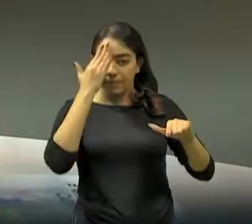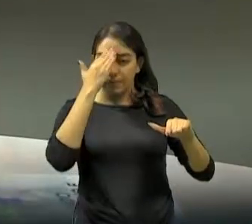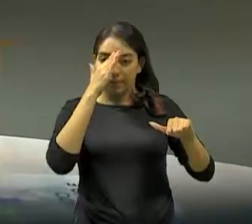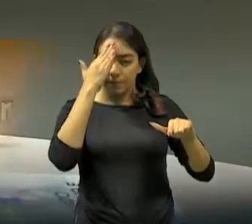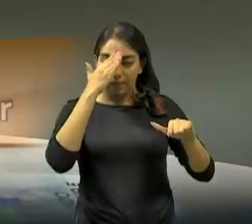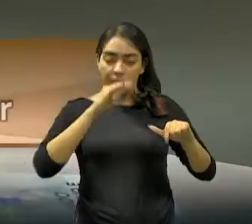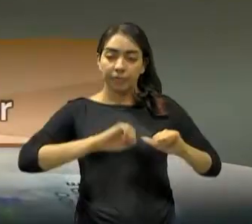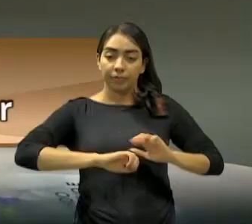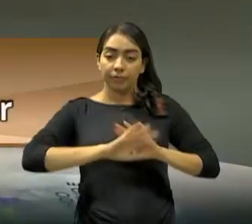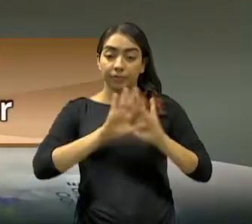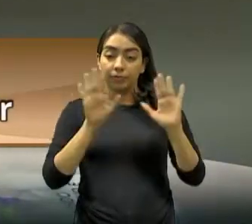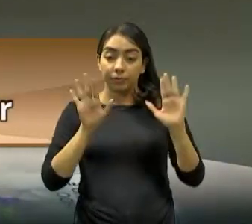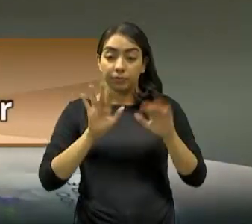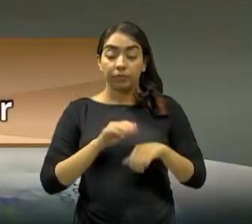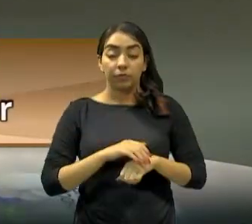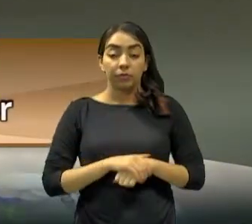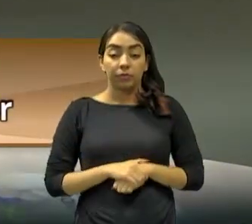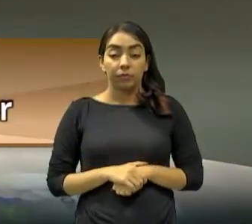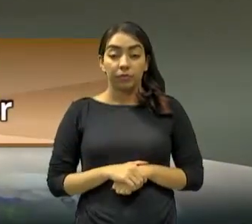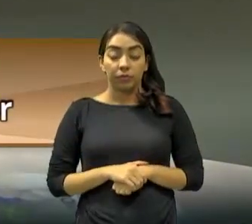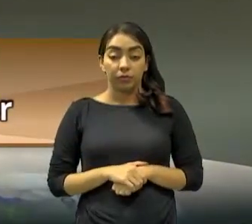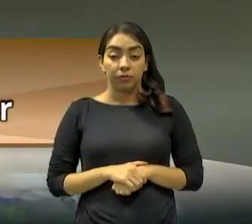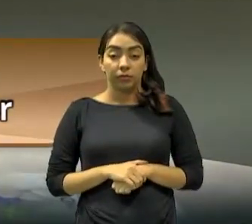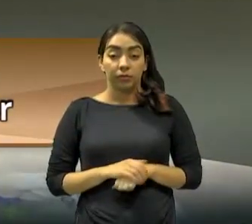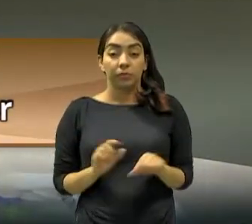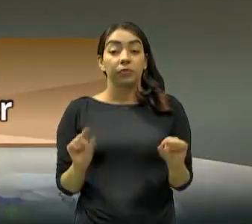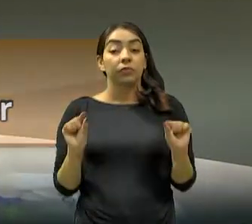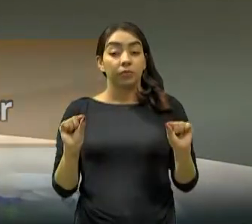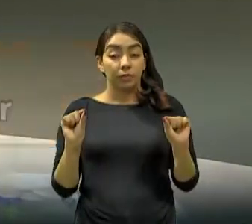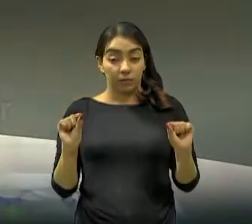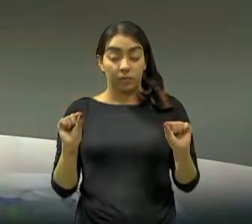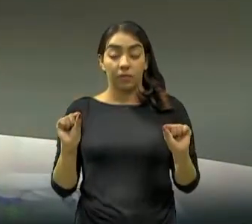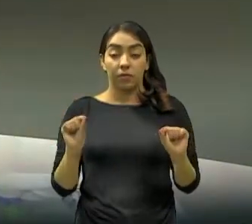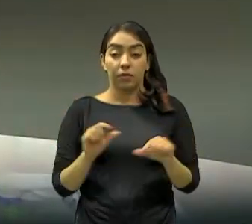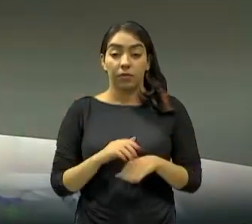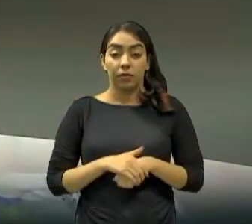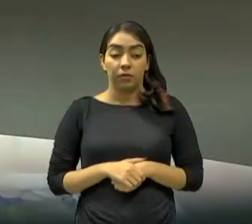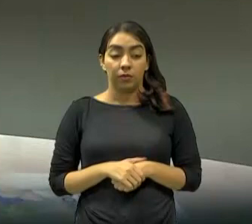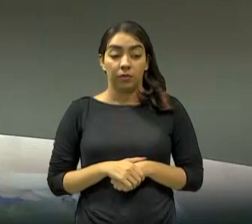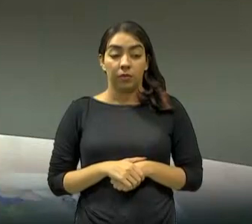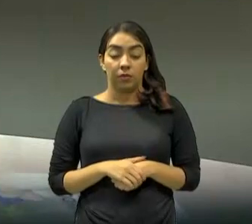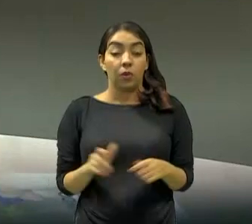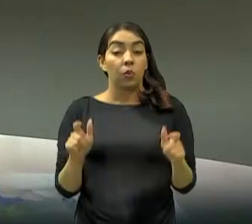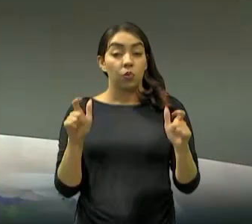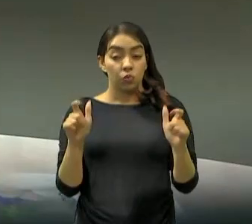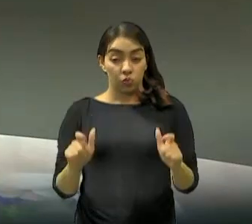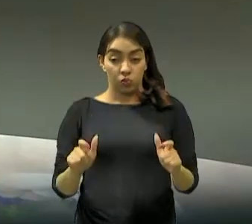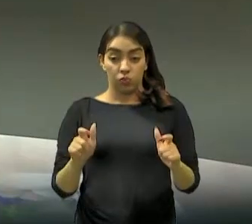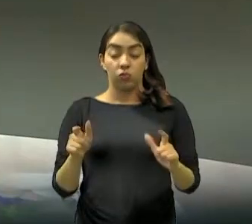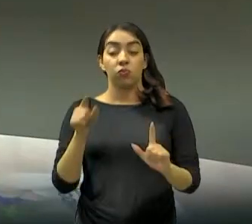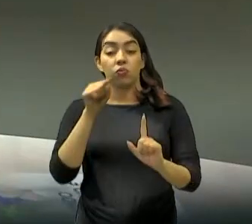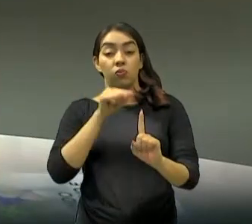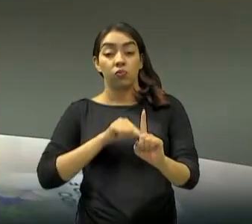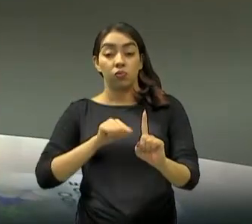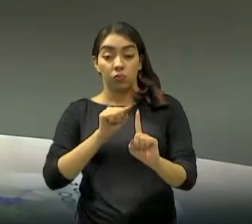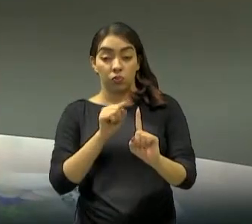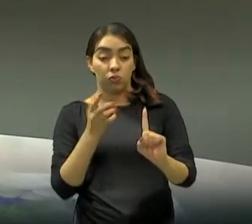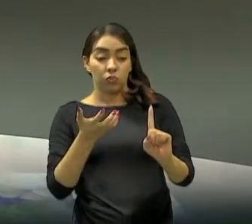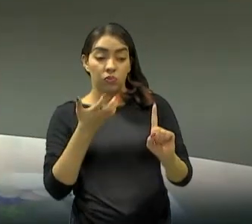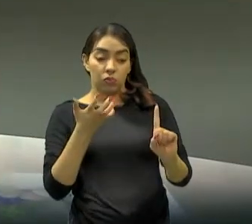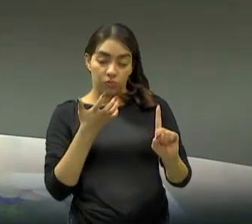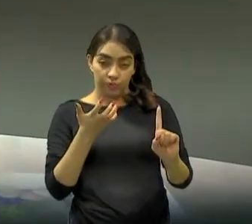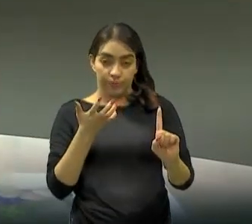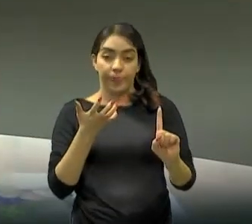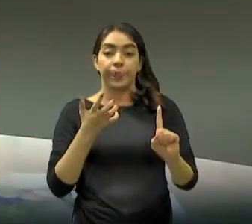organizações vem no intuito de que as organizações nasceram com o objetivo do lucro, do resultado, da competição,